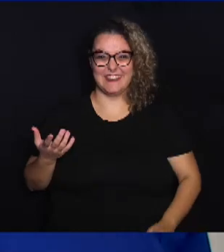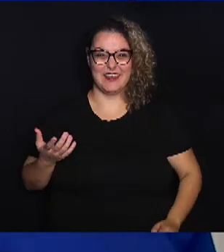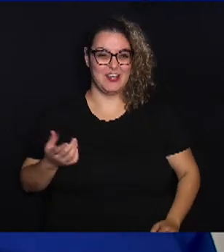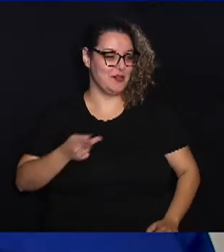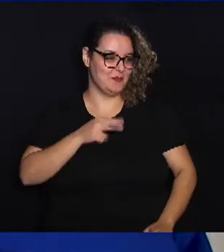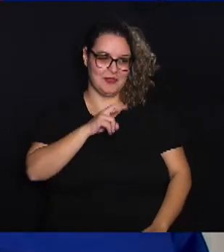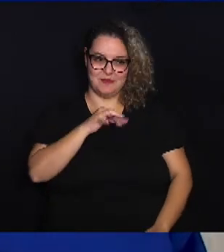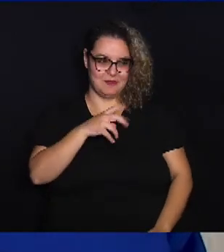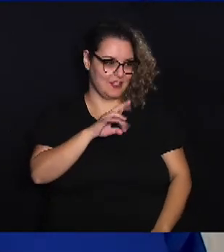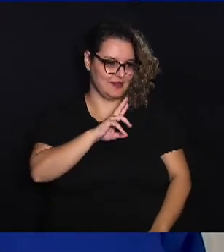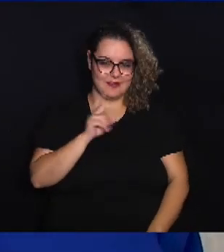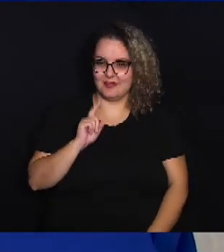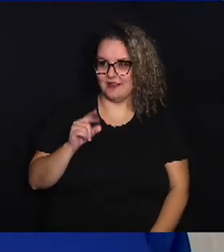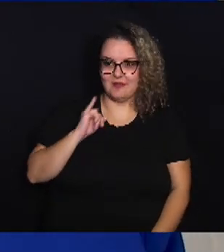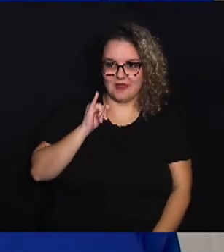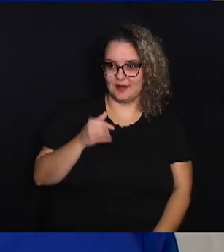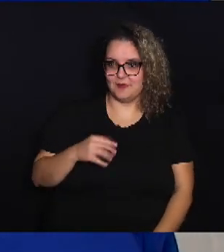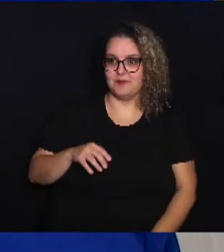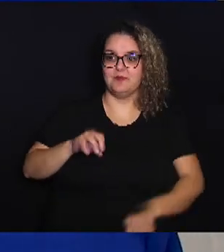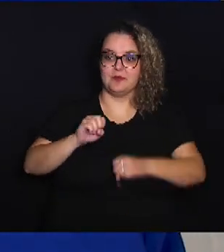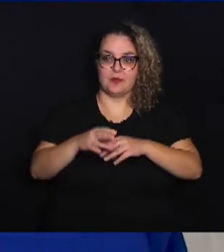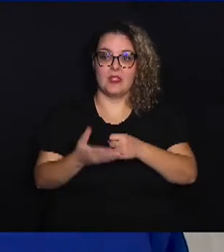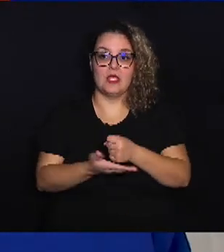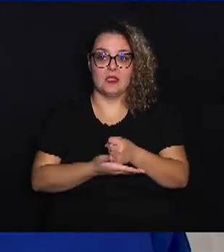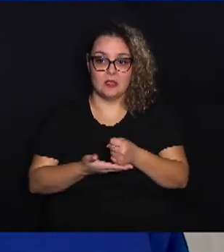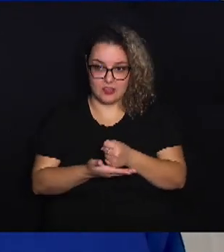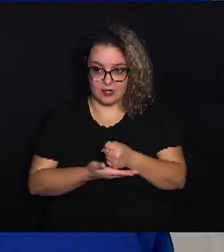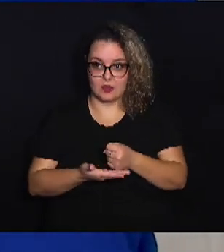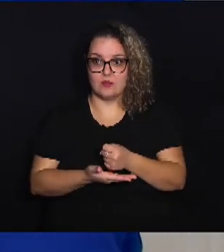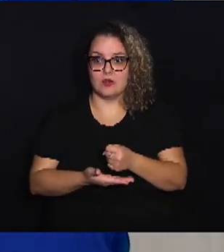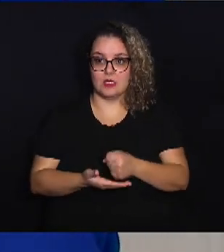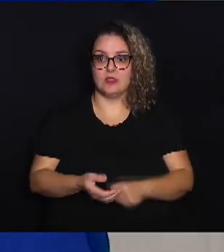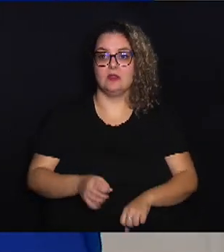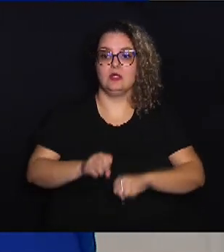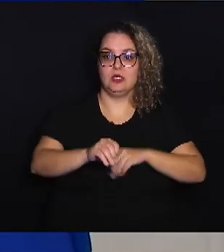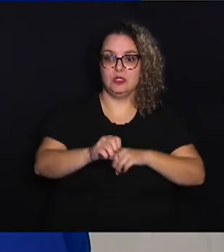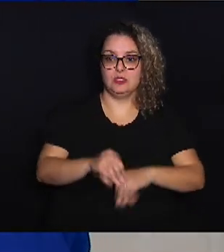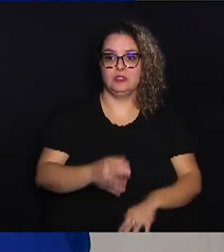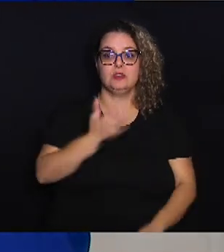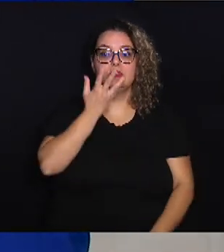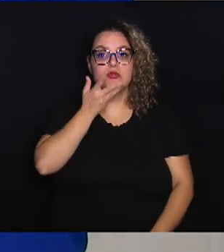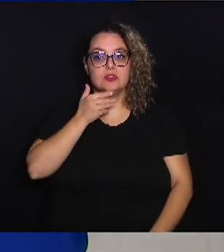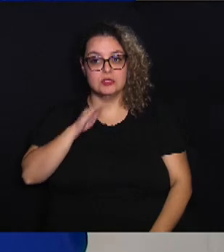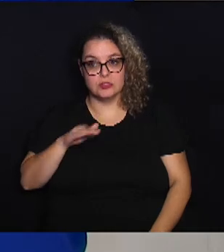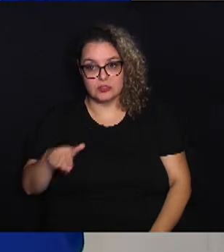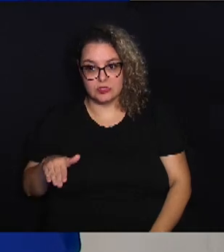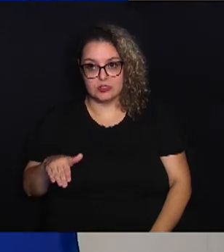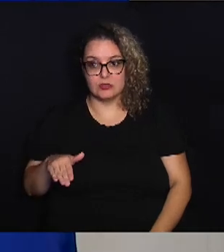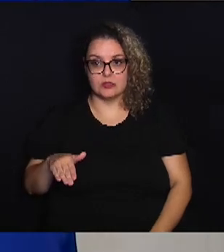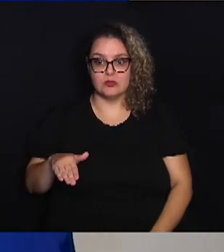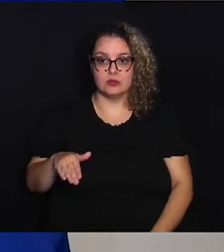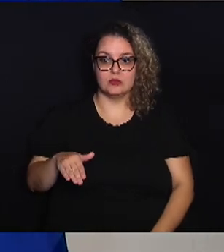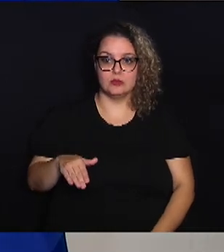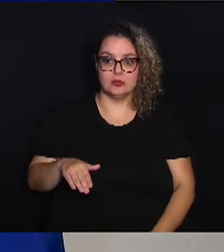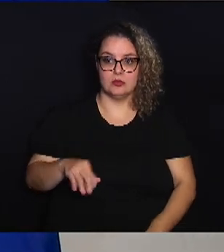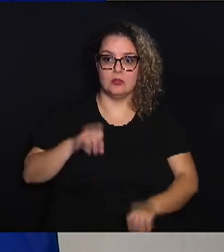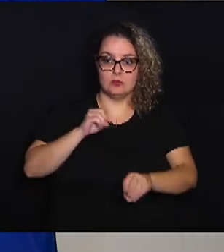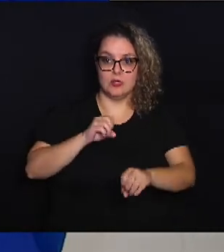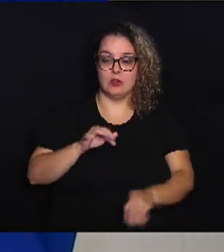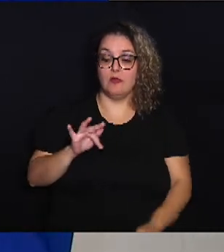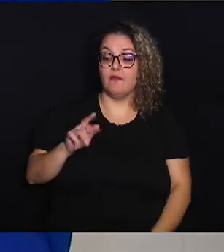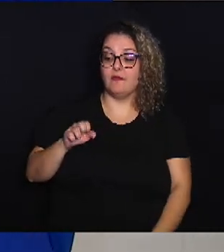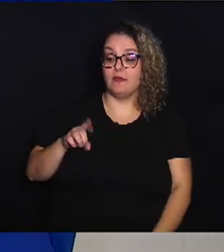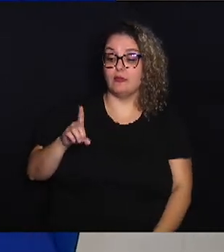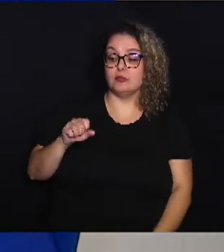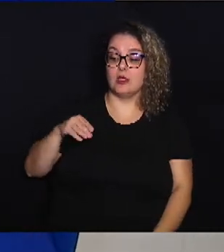fala mais, Não, não fala. Nós temos a educação básica, que é a educação infantil, o ensino fundamental,